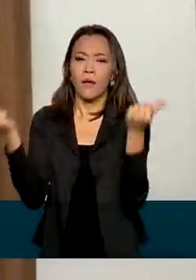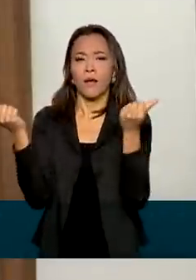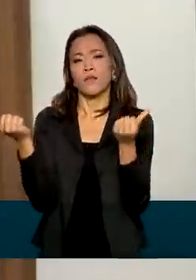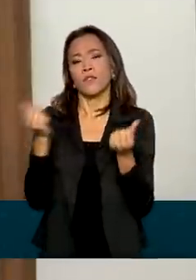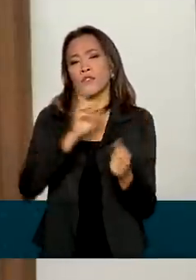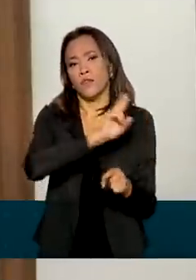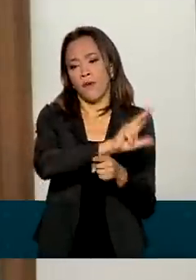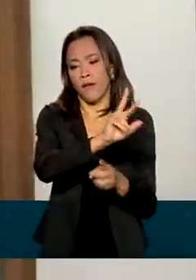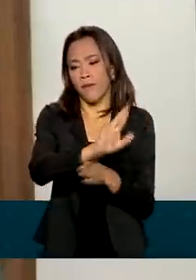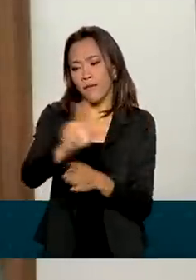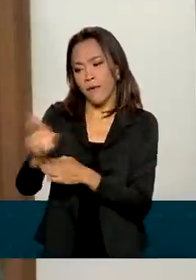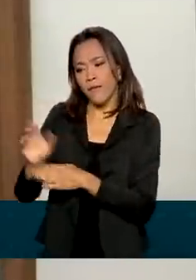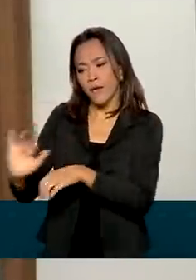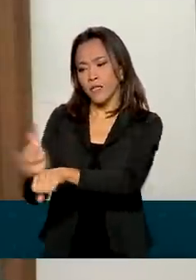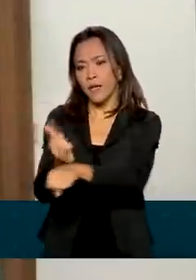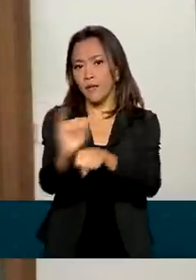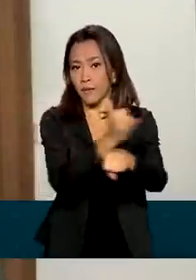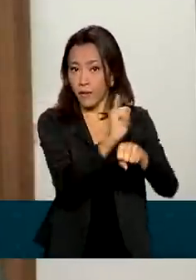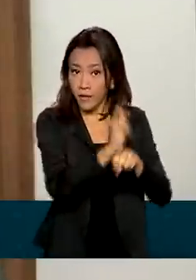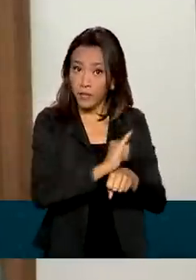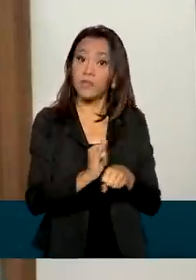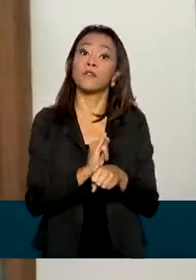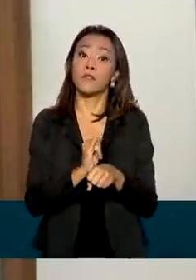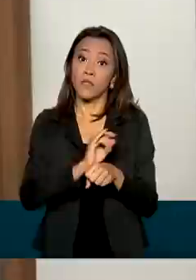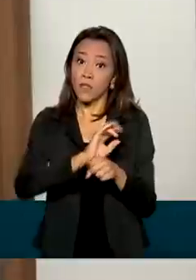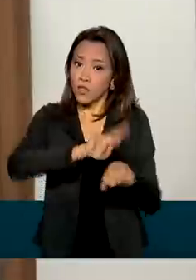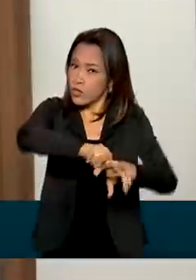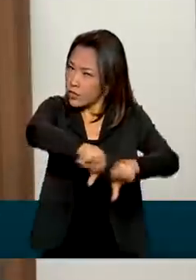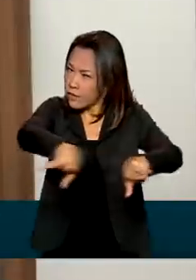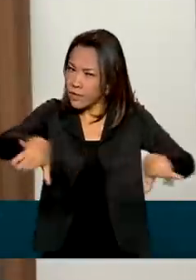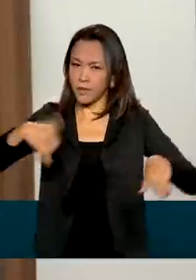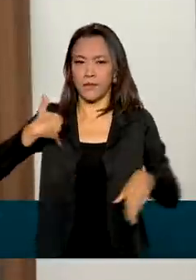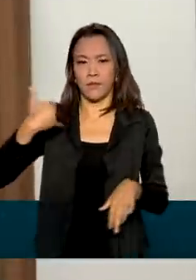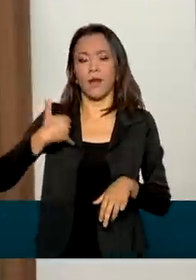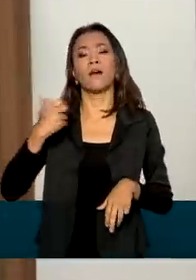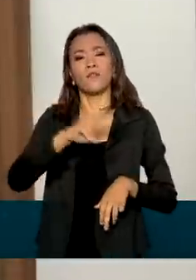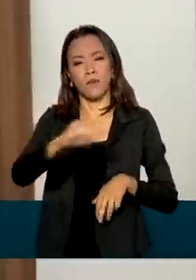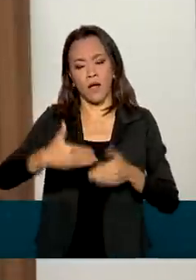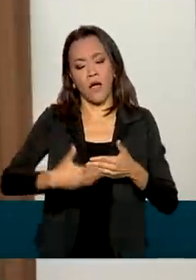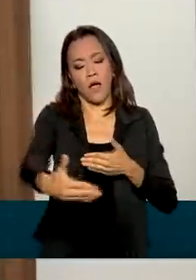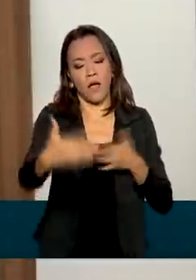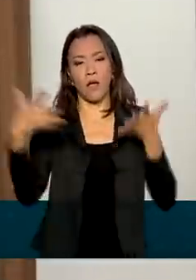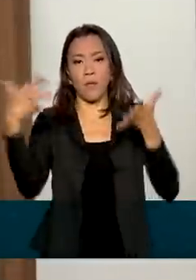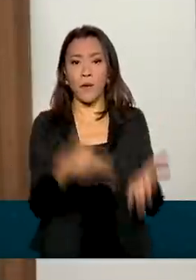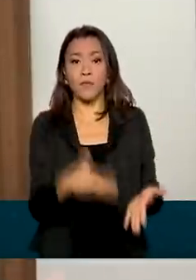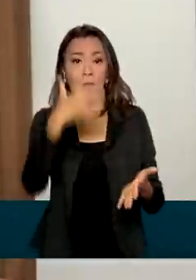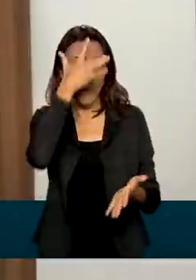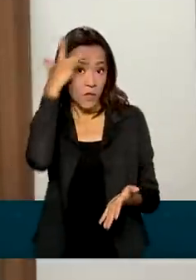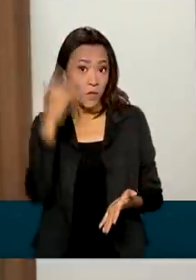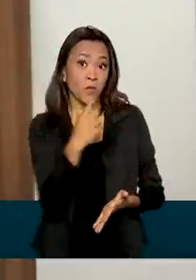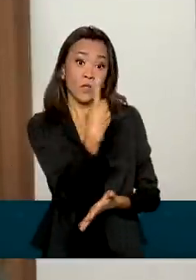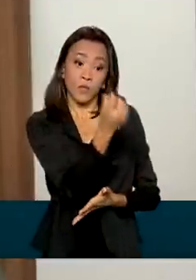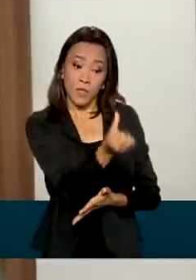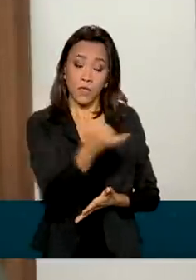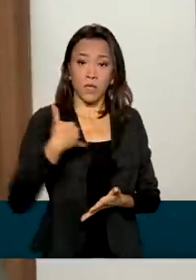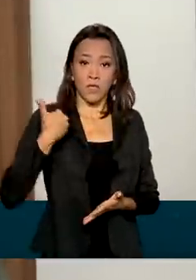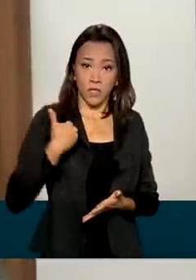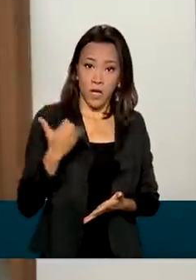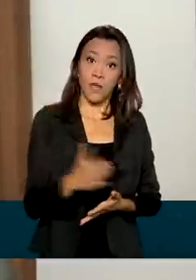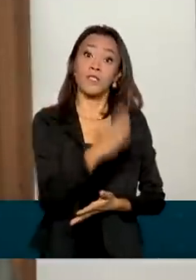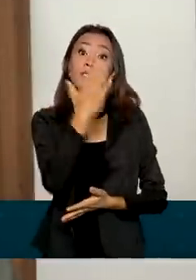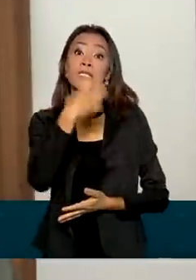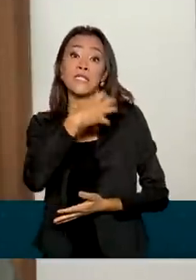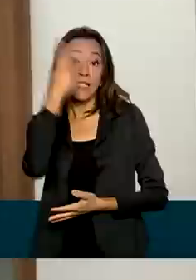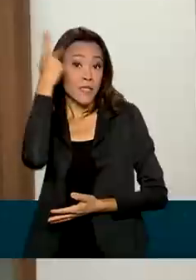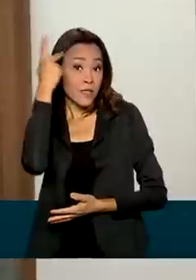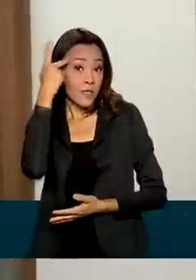estratégias de reforço em diferentes idades. Vão participar pessoas a partir de 16 anos em São Paulo e Salvador,